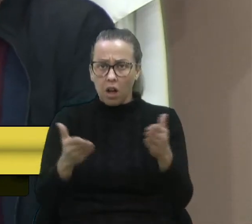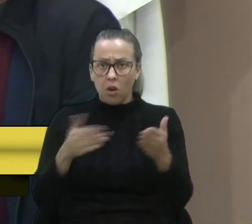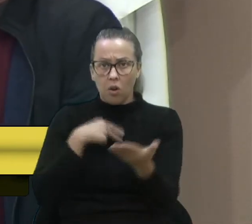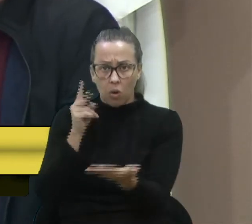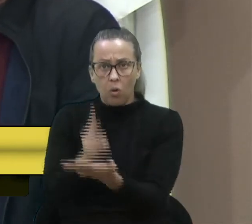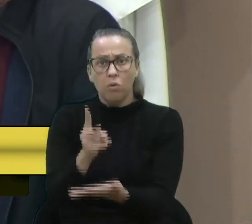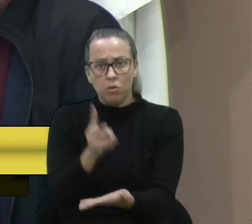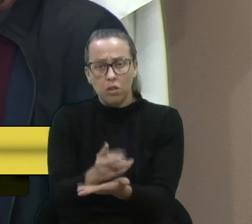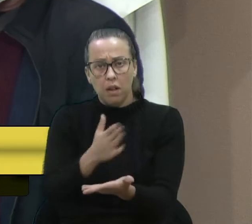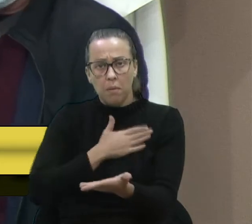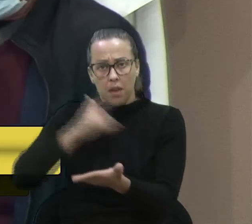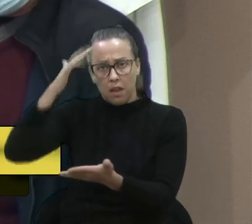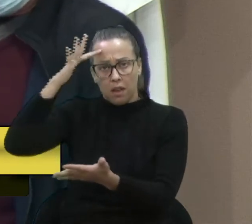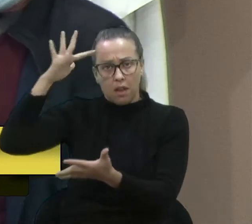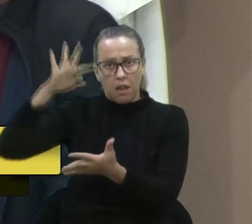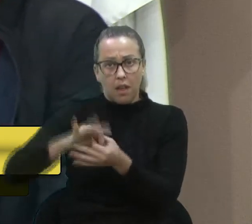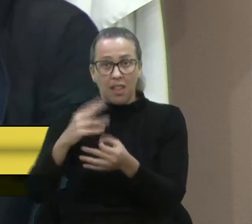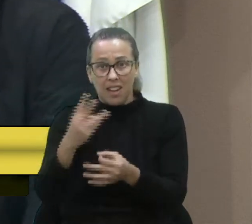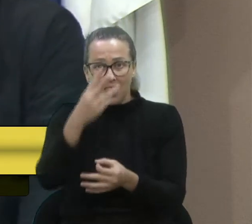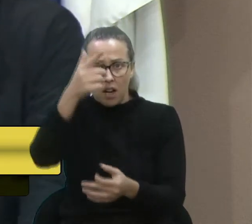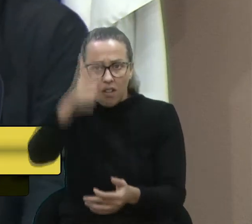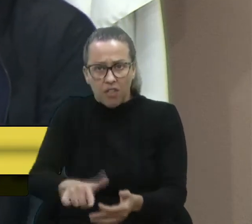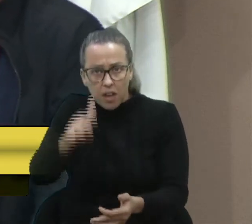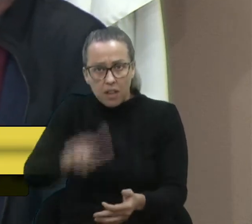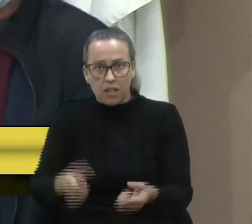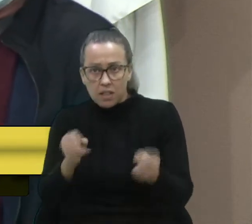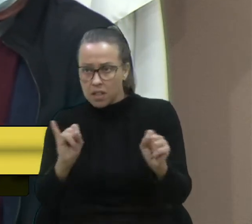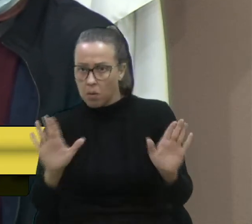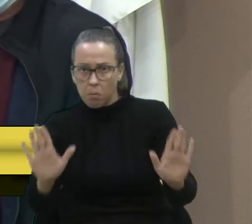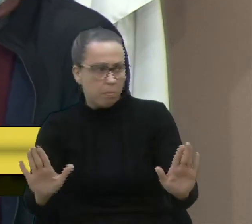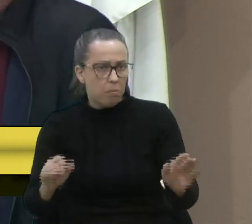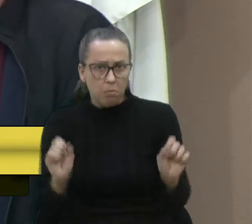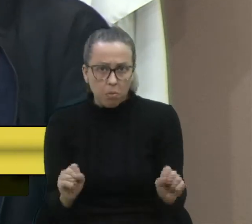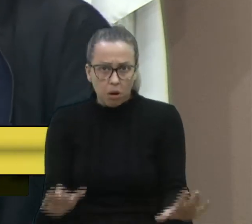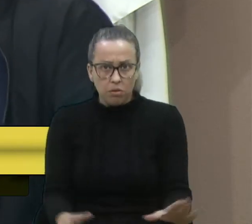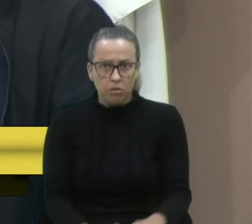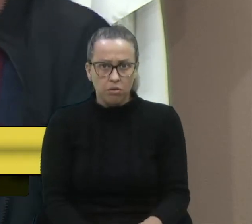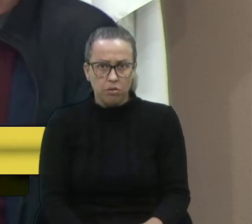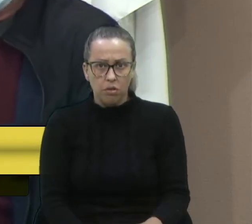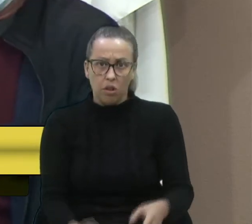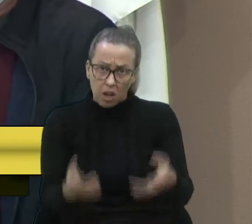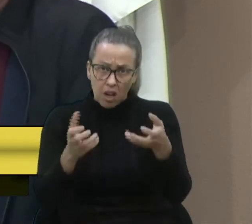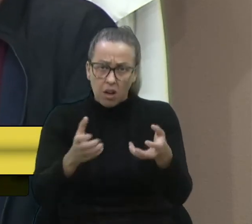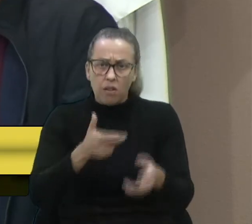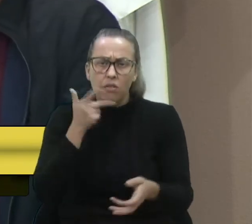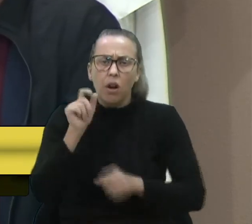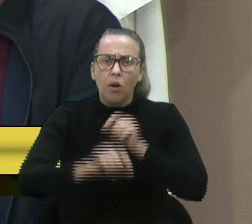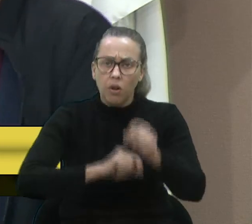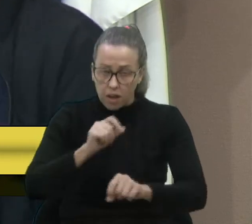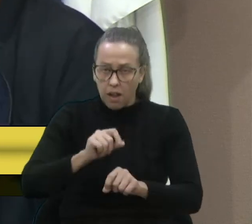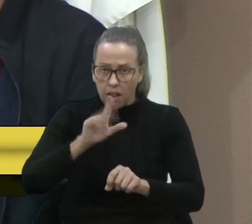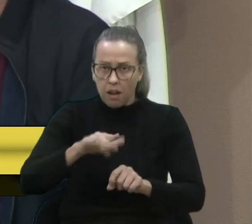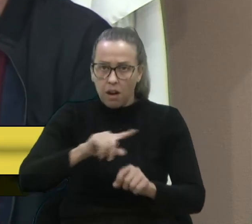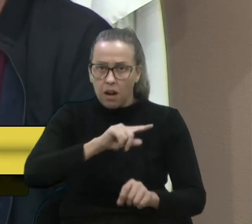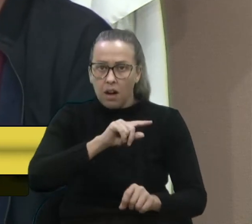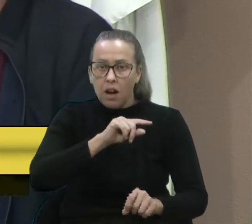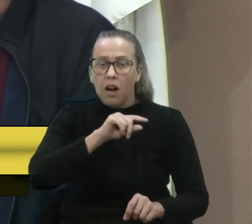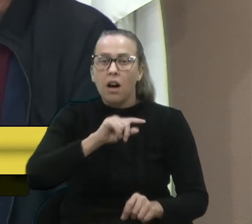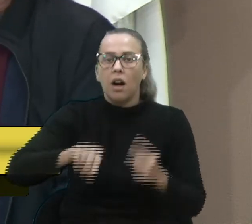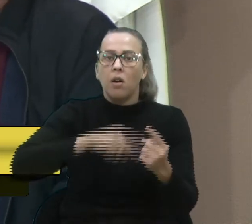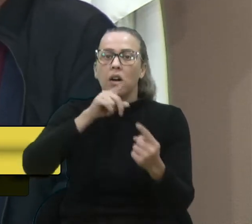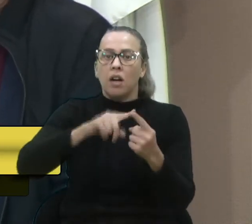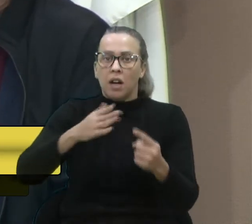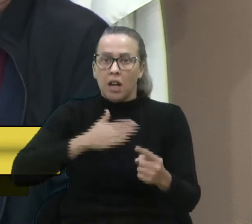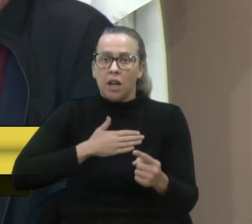continuando o meu raciocínio pela terceira vez, se for assim permitido, eu gostaria de dizer que, nesse ponto, eu